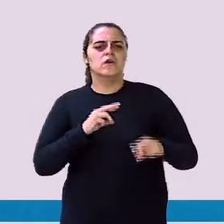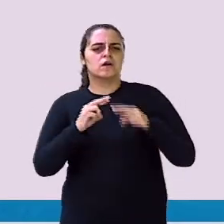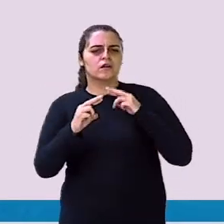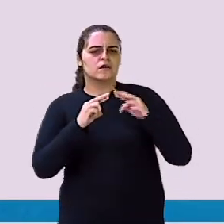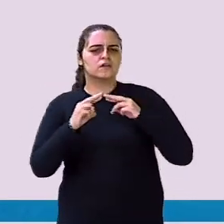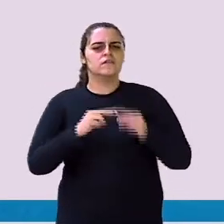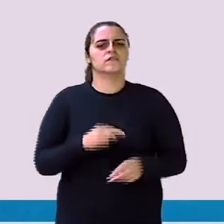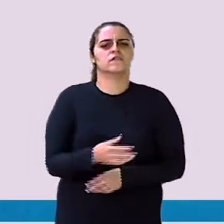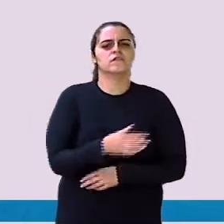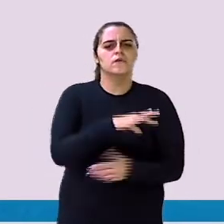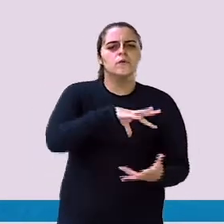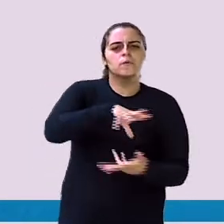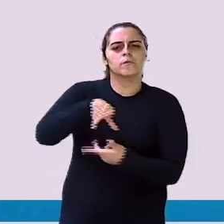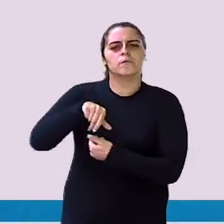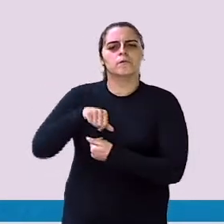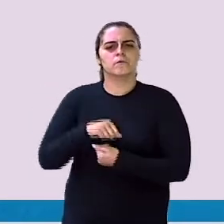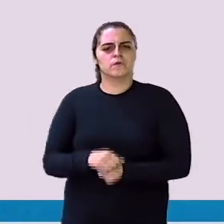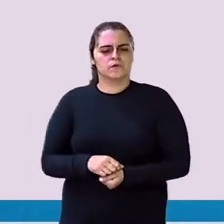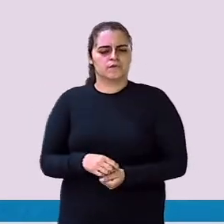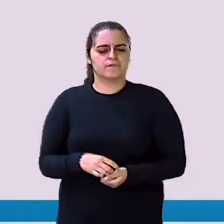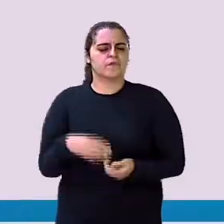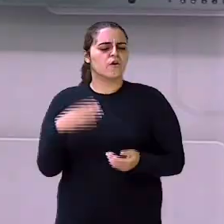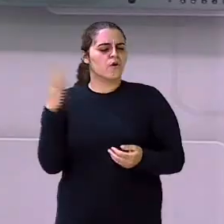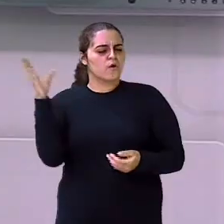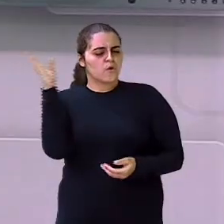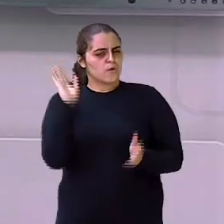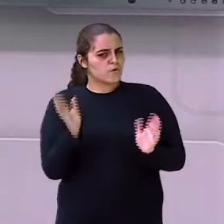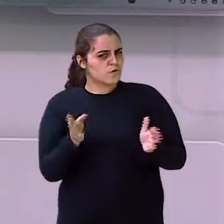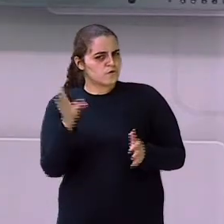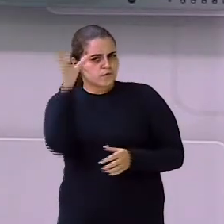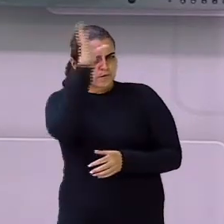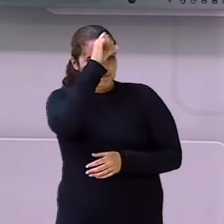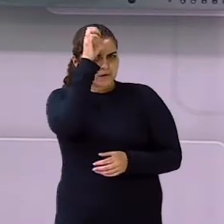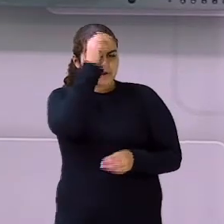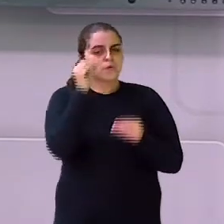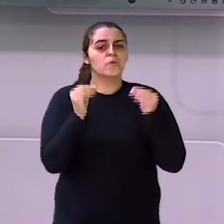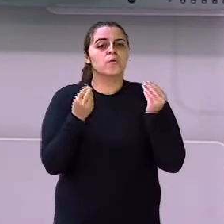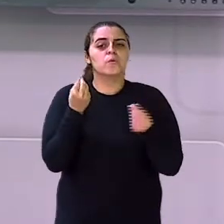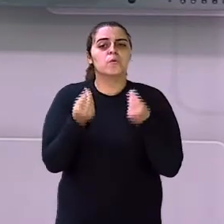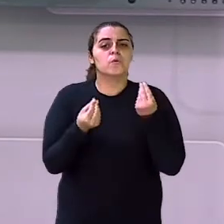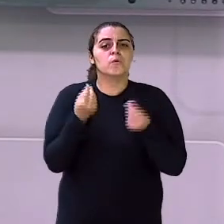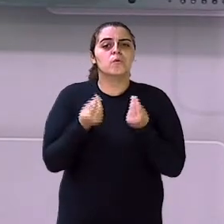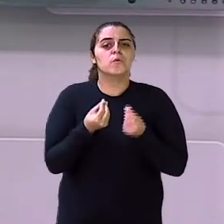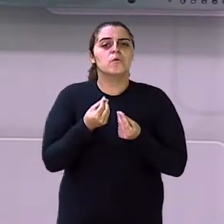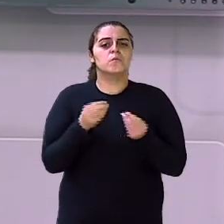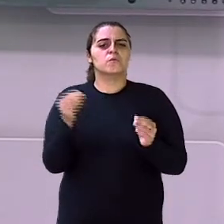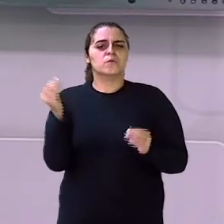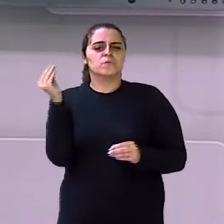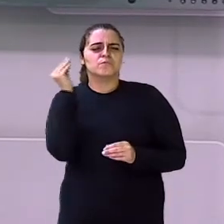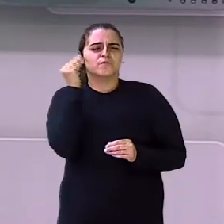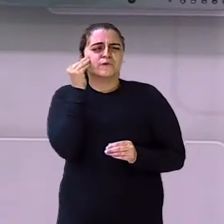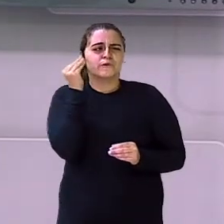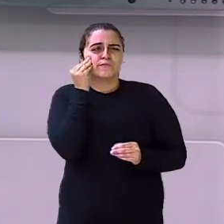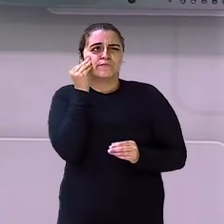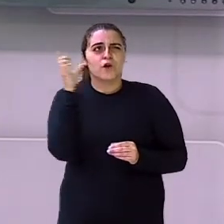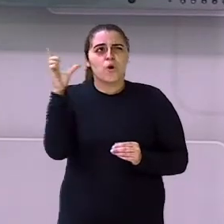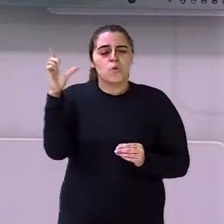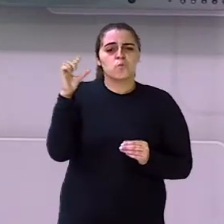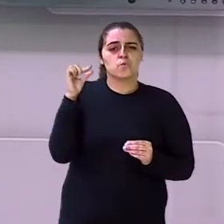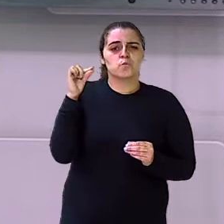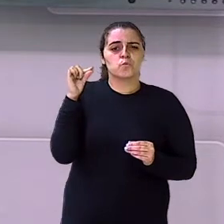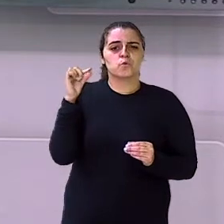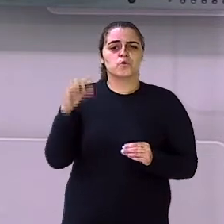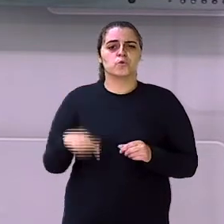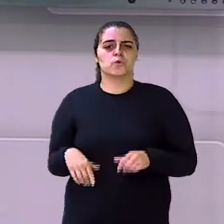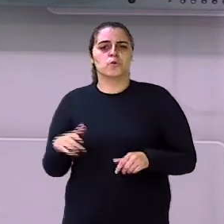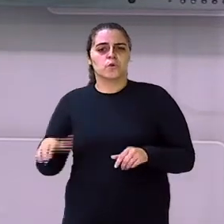ao meio ambiente, né? Então, na aula a gente vai aprender como tentar, né? Diminuir esses impactos